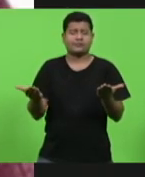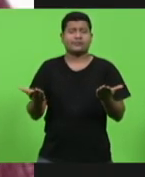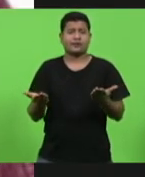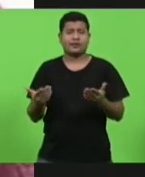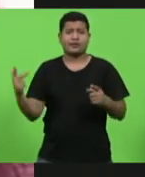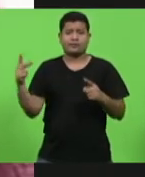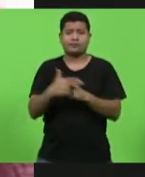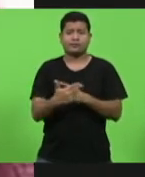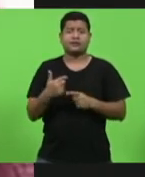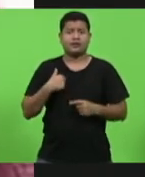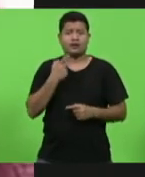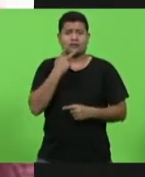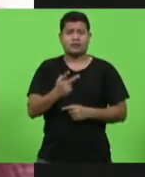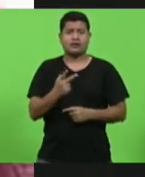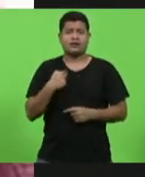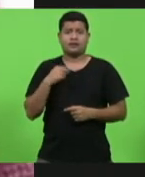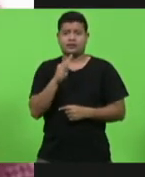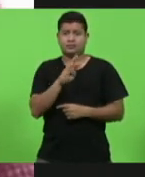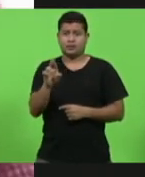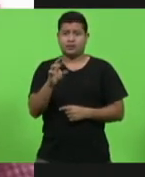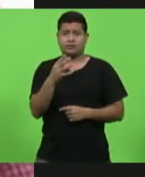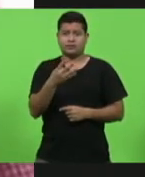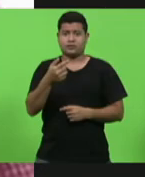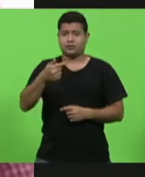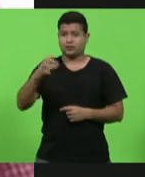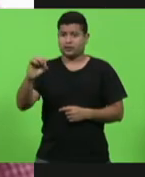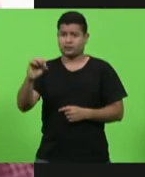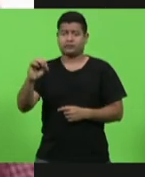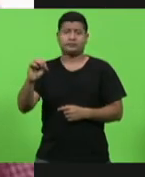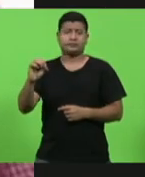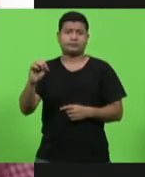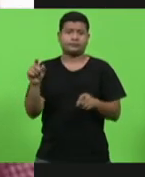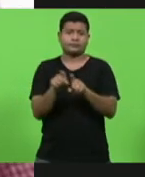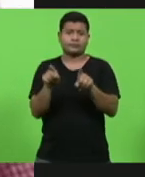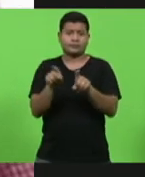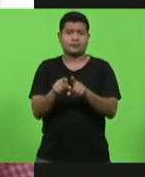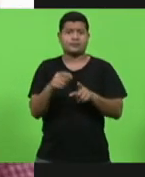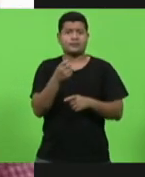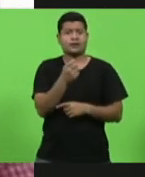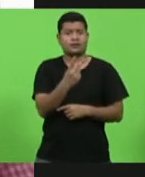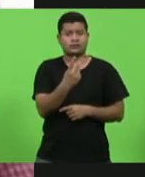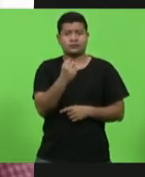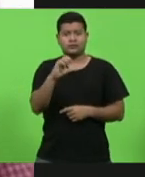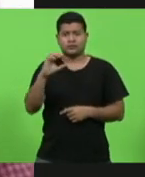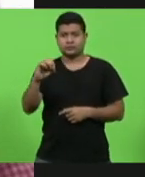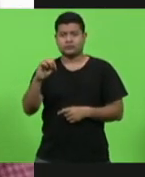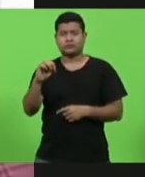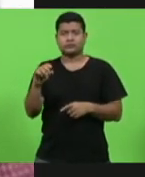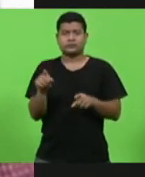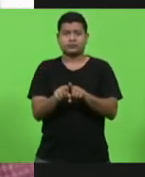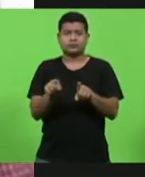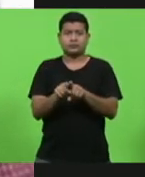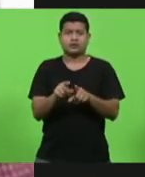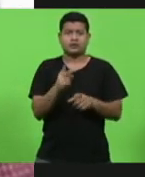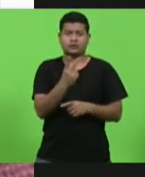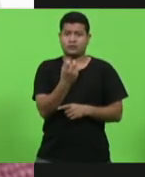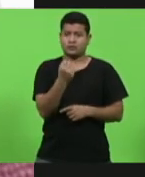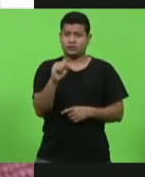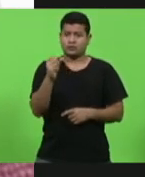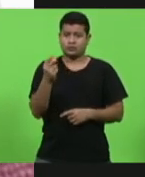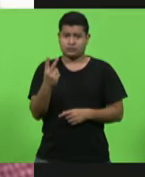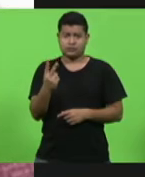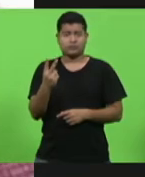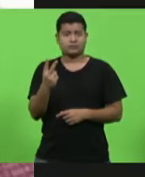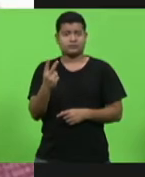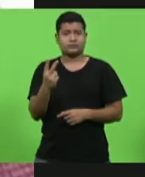Eu falo aí da BR-470, da BR-280, da BR-282, da